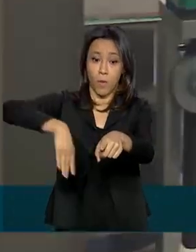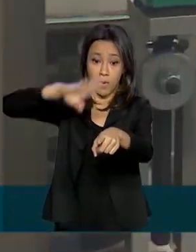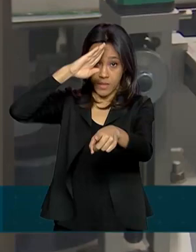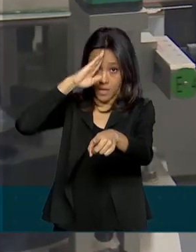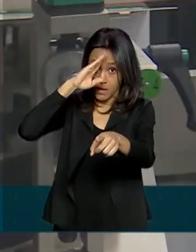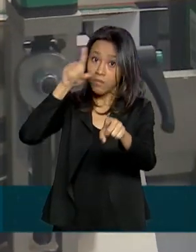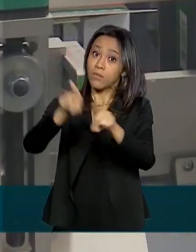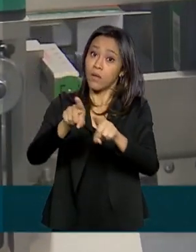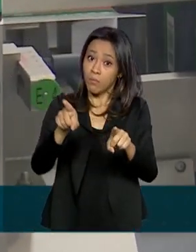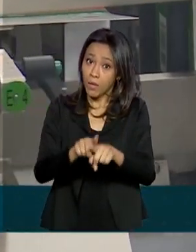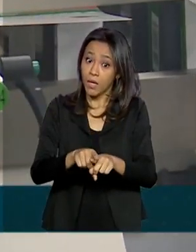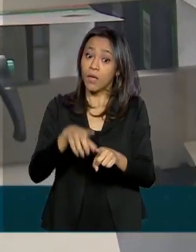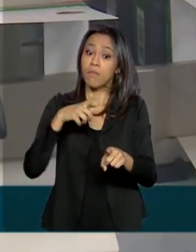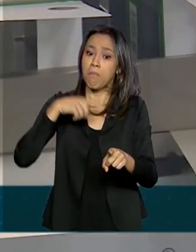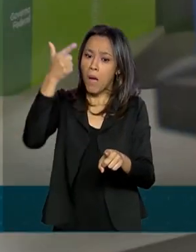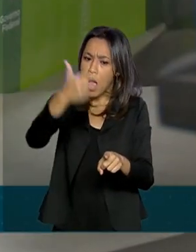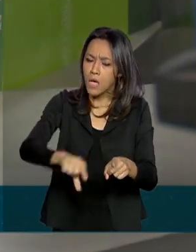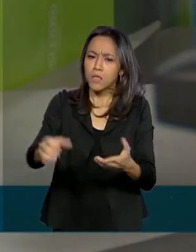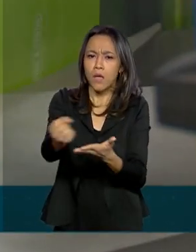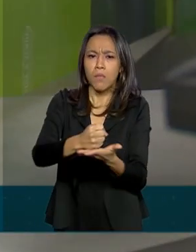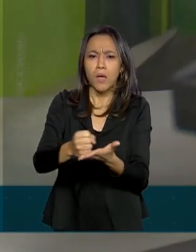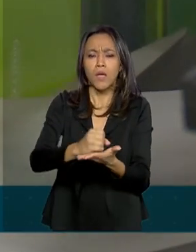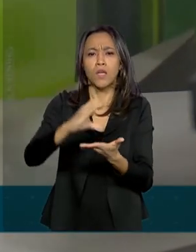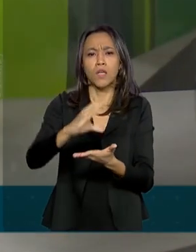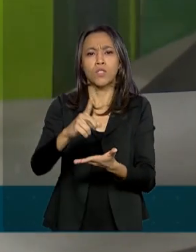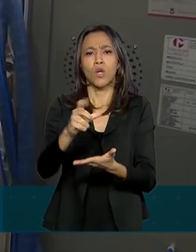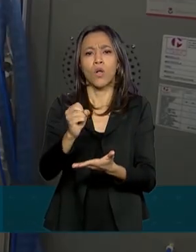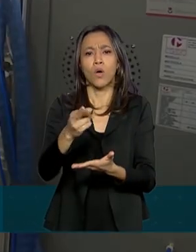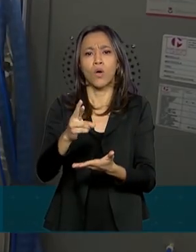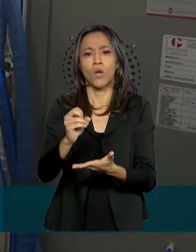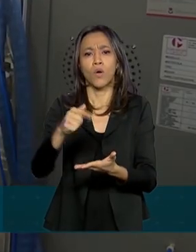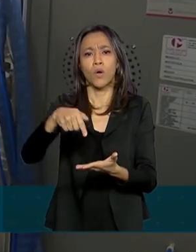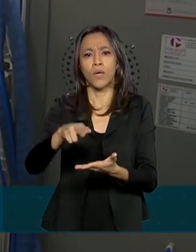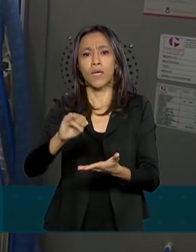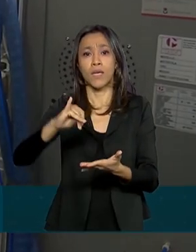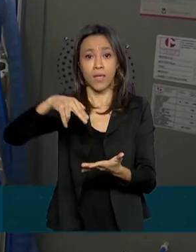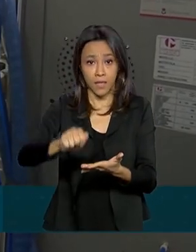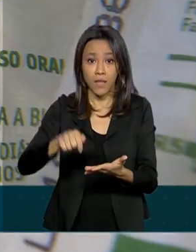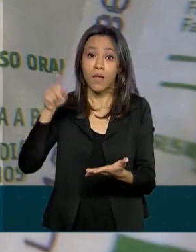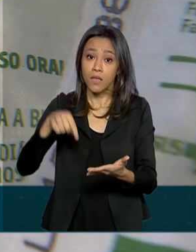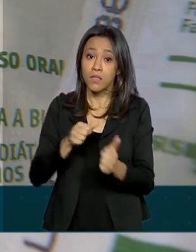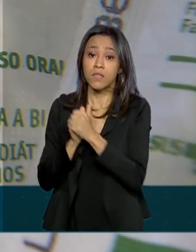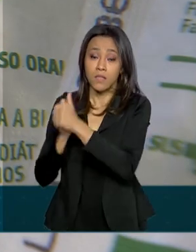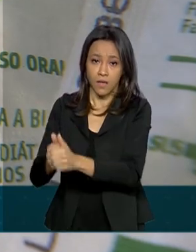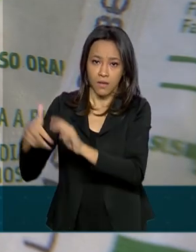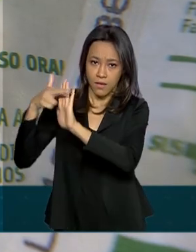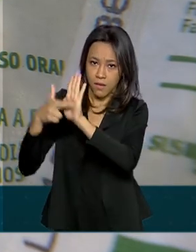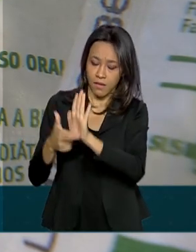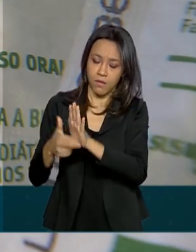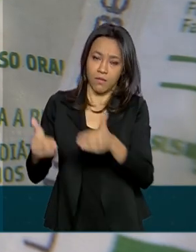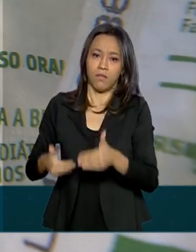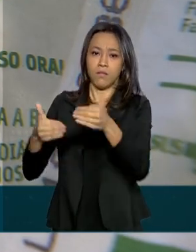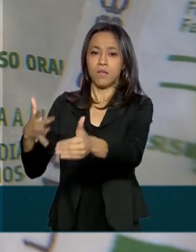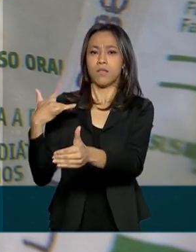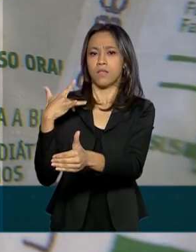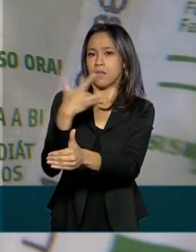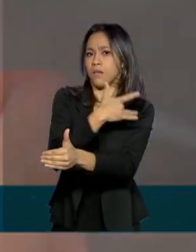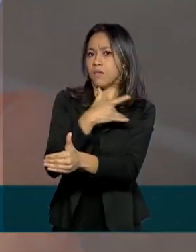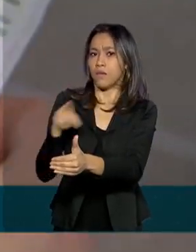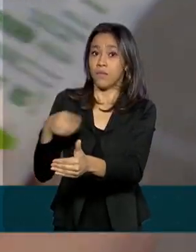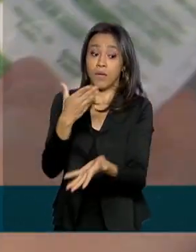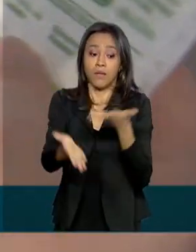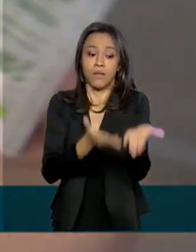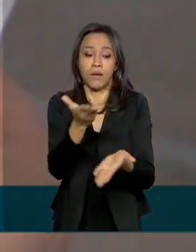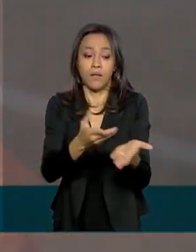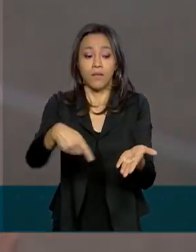aumentou a produção de cloroquina, que foi indicada por um protocolo do Ministério da Saúde para tratar os casos mais